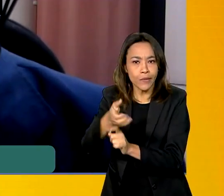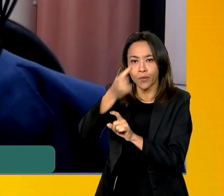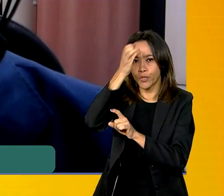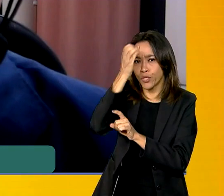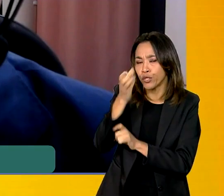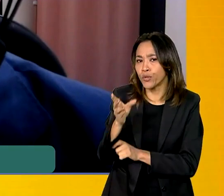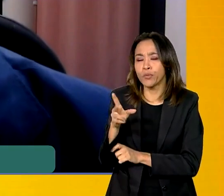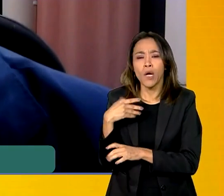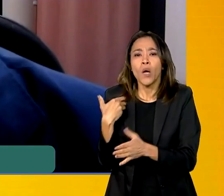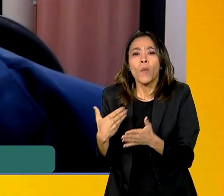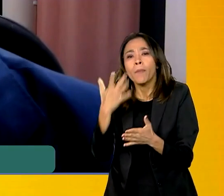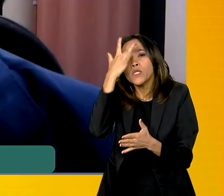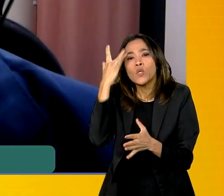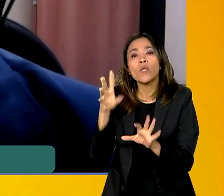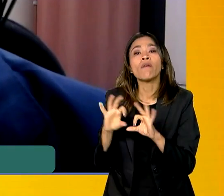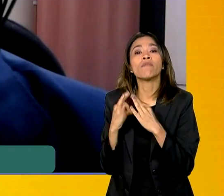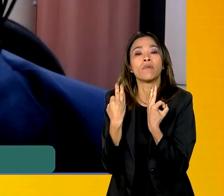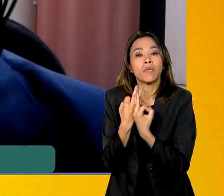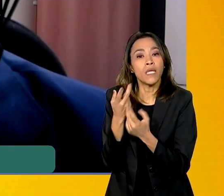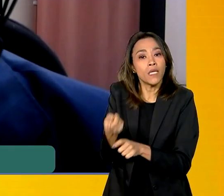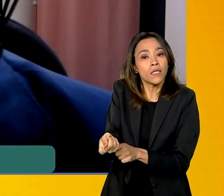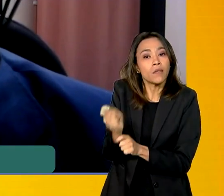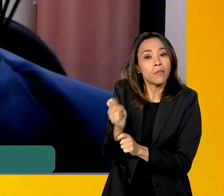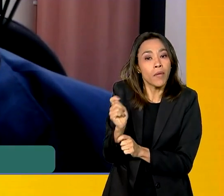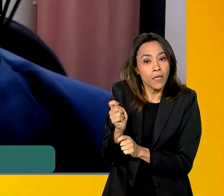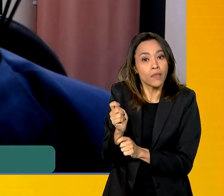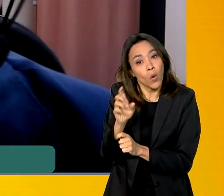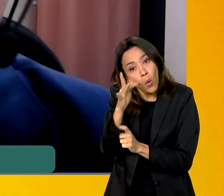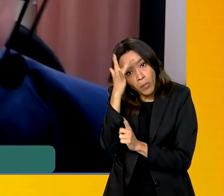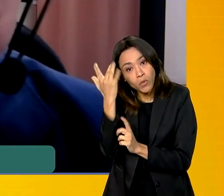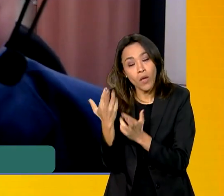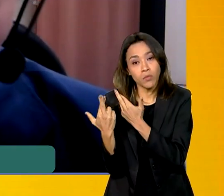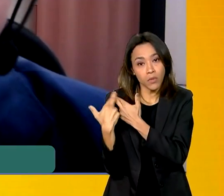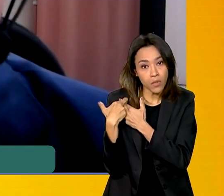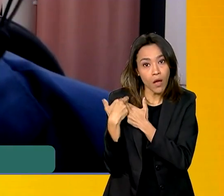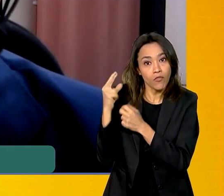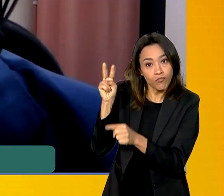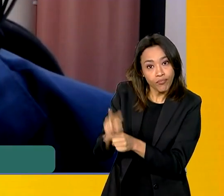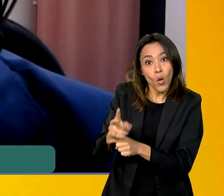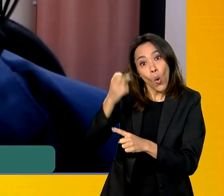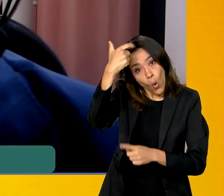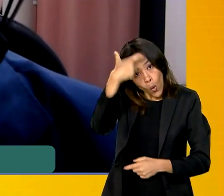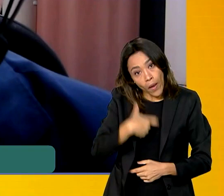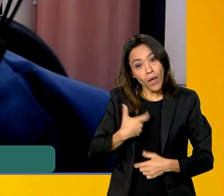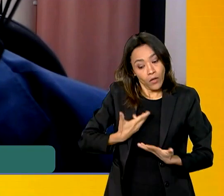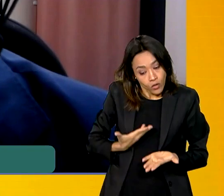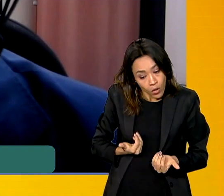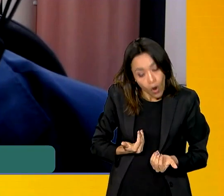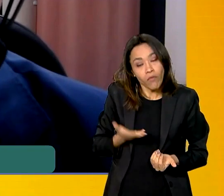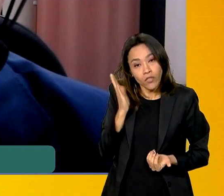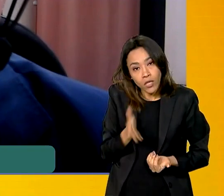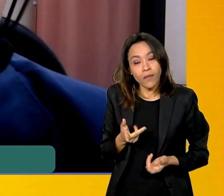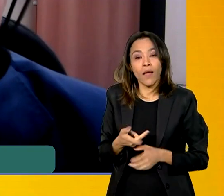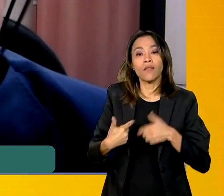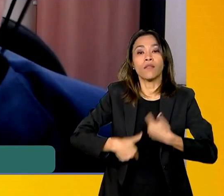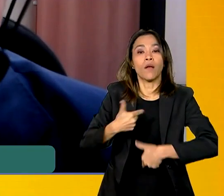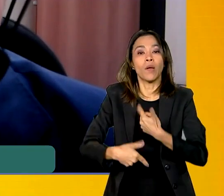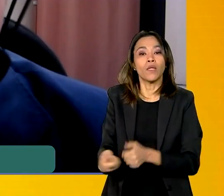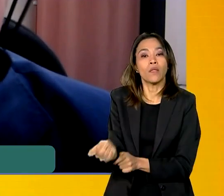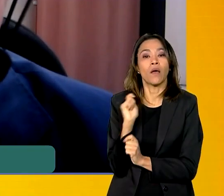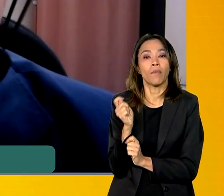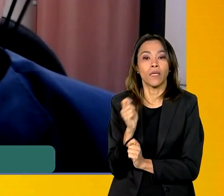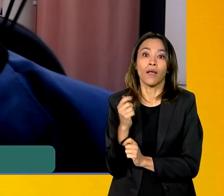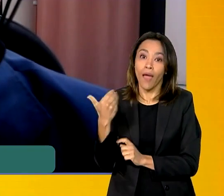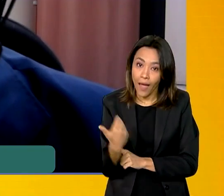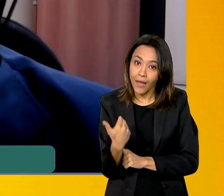parente próximo, ou responsável legal por ele, né? Ou ele mesmo já está ligado à pesca artesanal. Essa é a